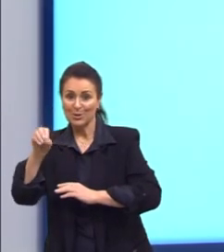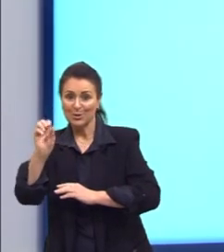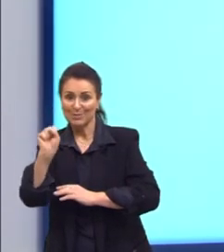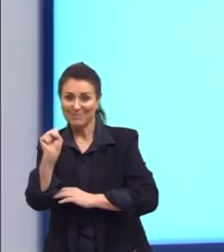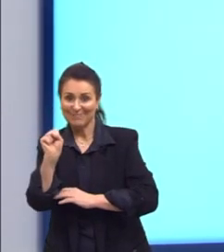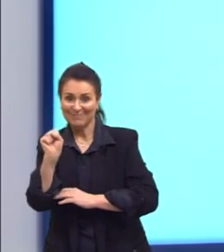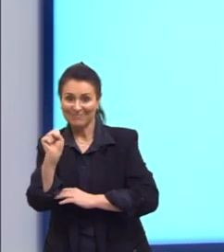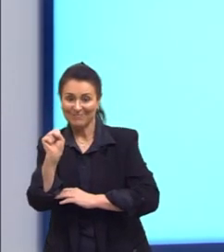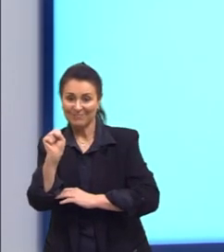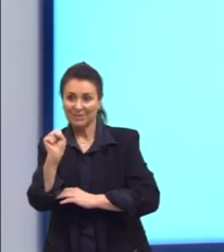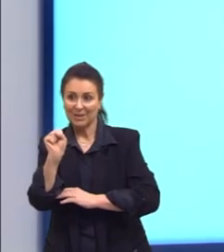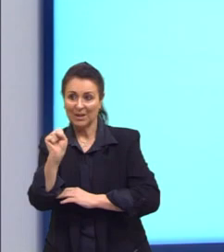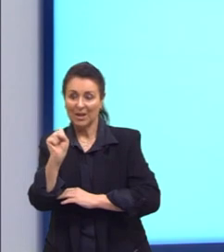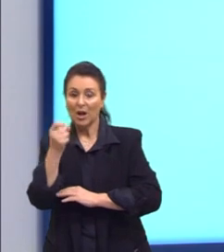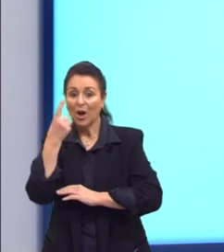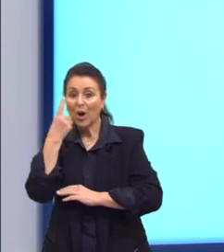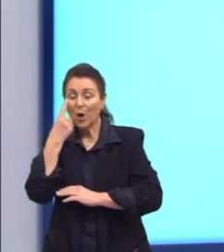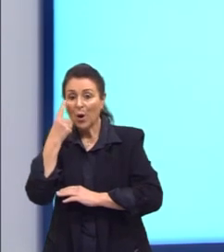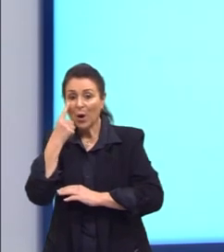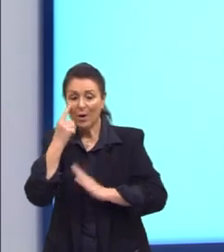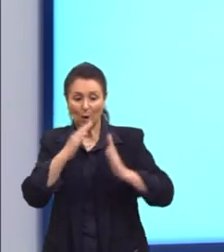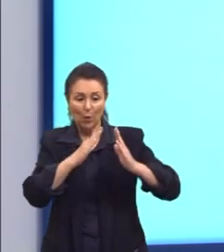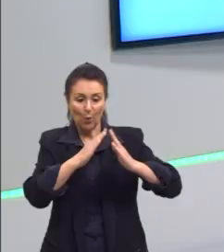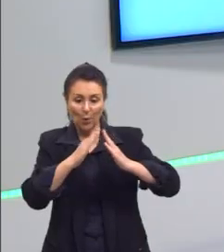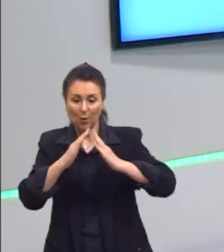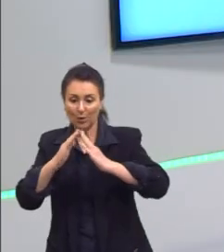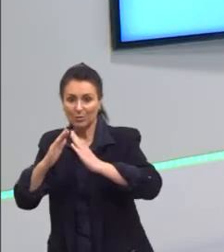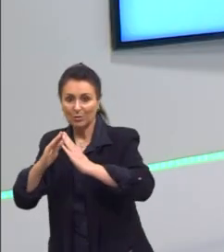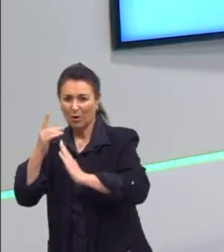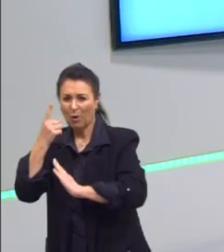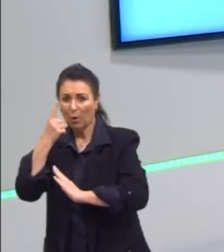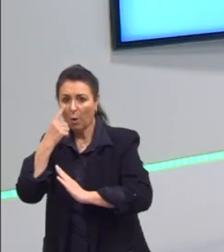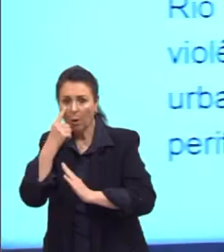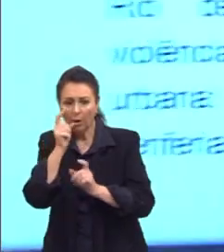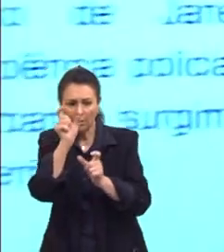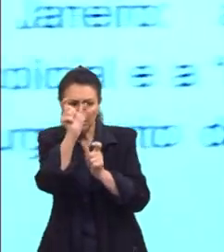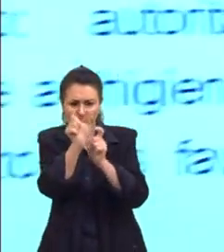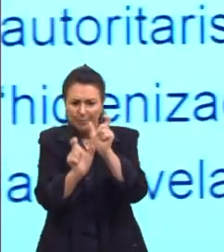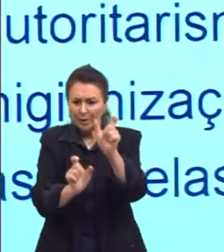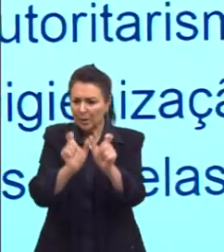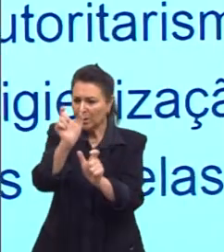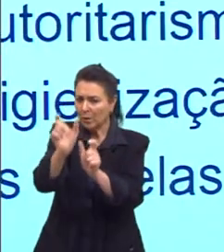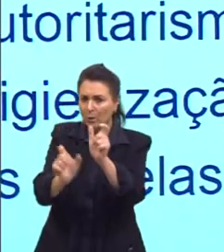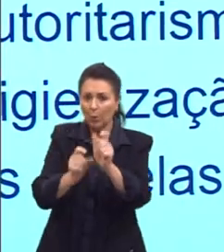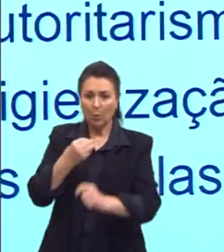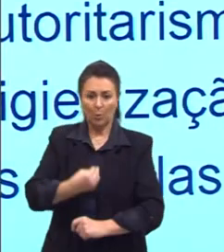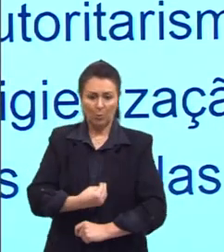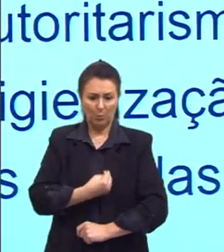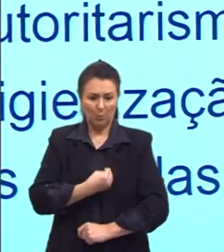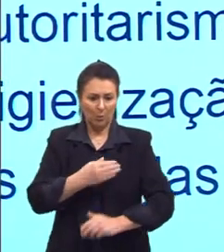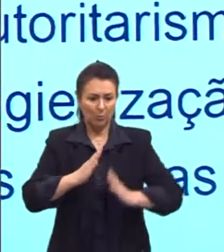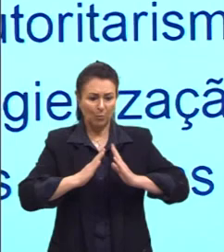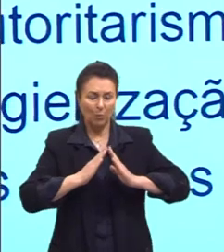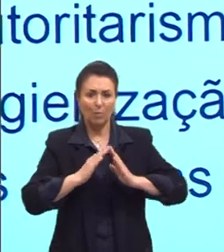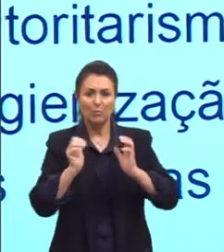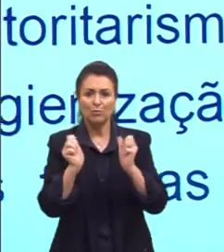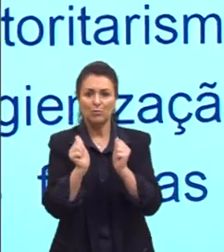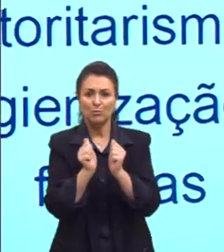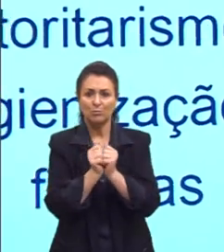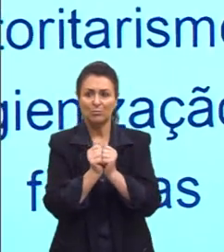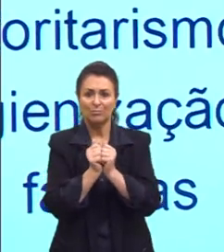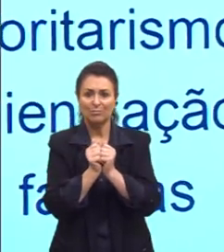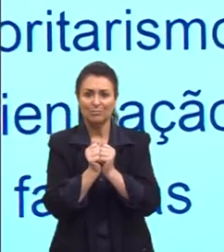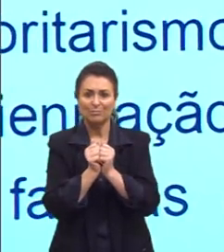Aqui, a gente vê um cortiço. Olha quanta gente vivia junto nessa